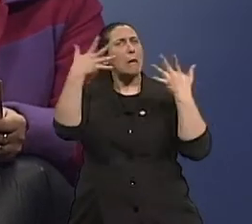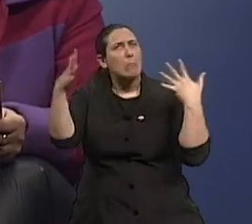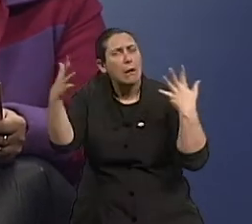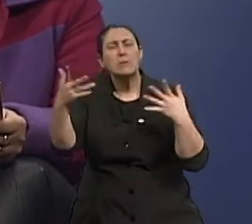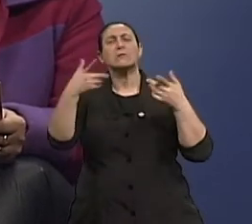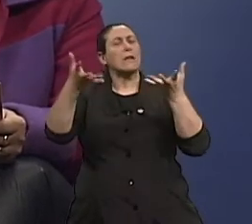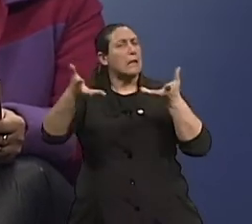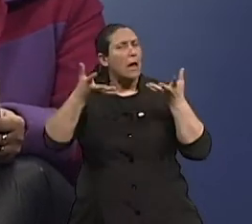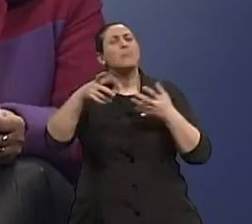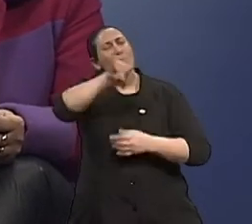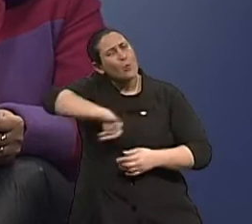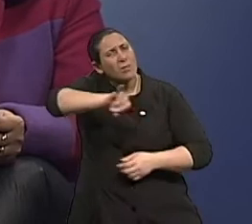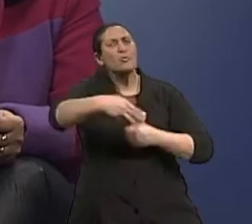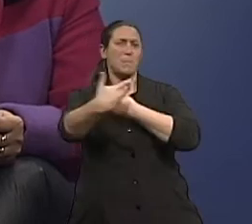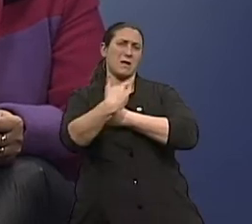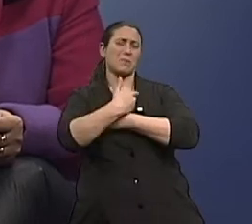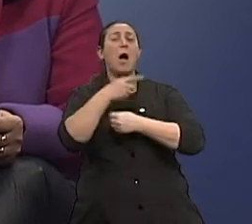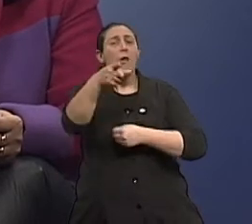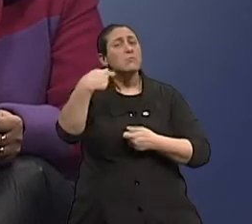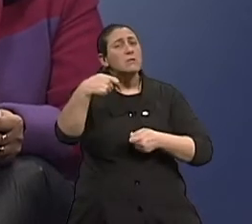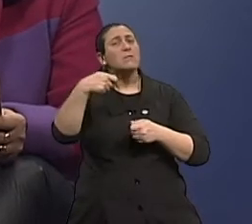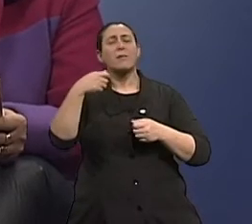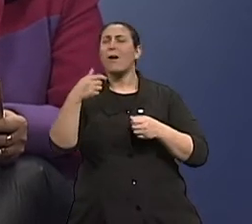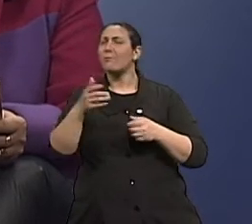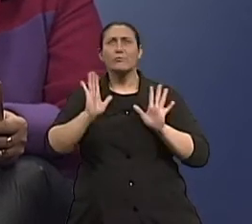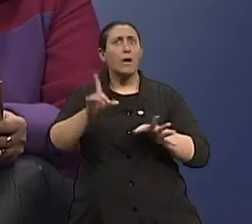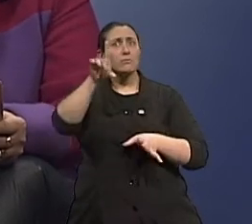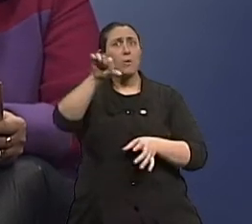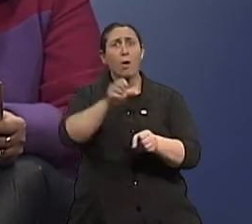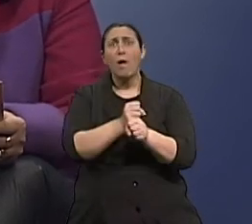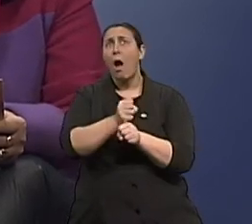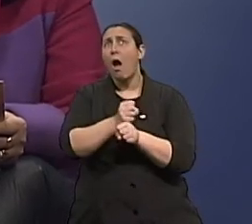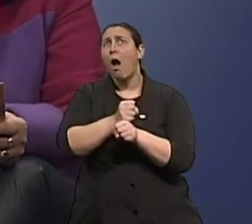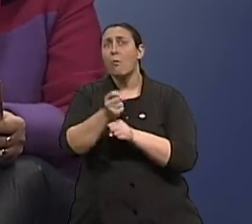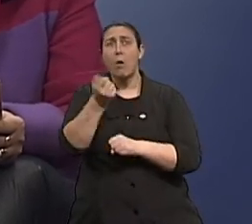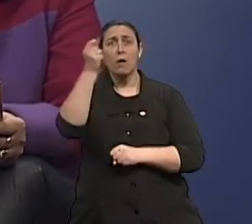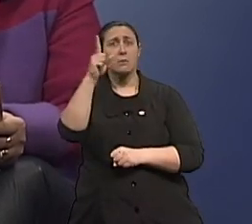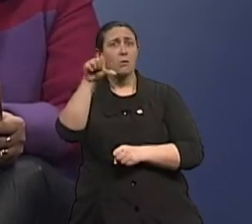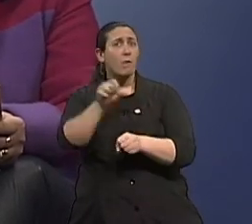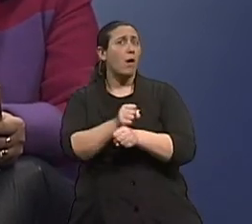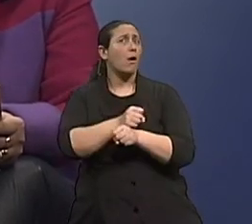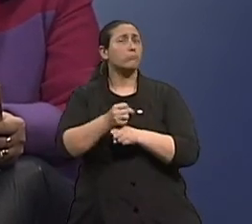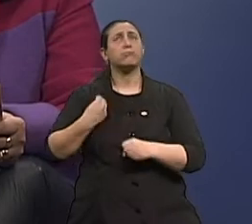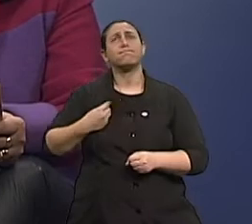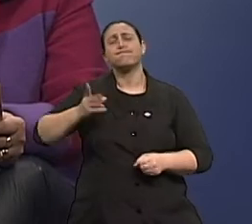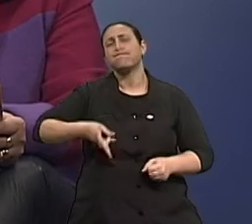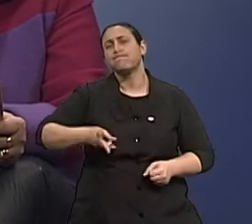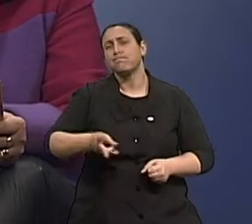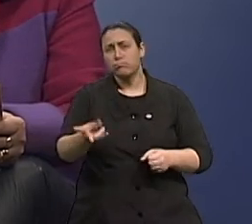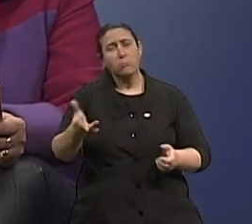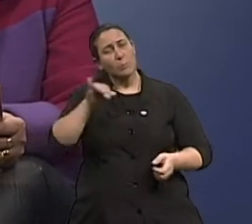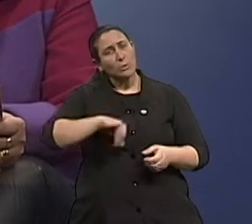fundamental aqui. Isso há 18, 19 anos no ar quase, né? Para que a gente possa realmente